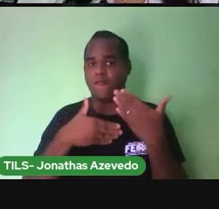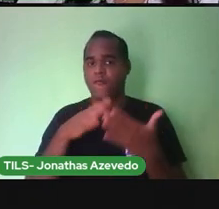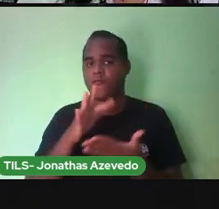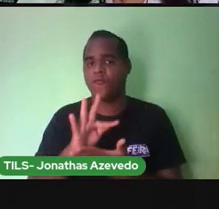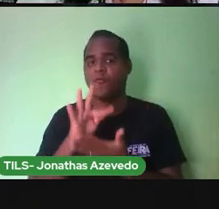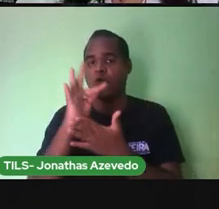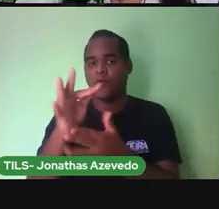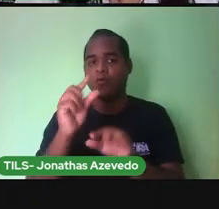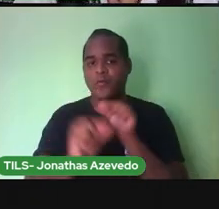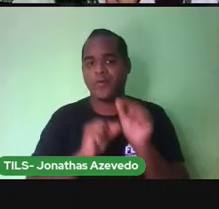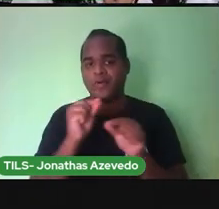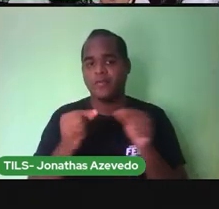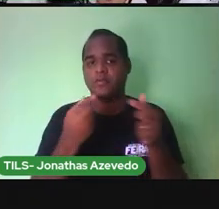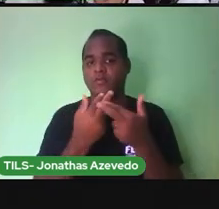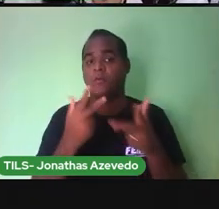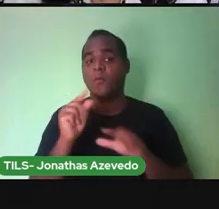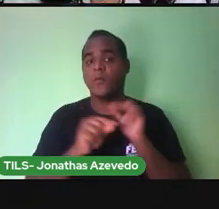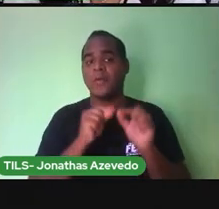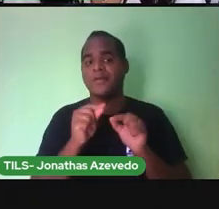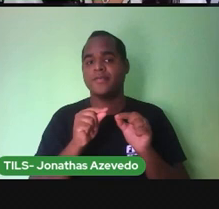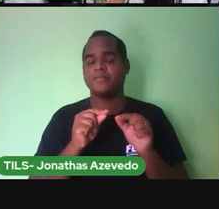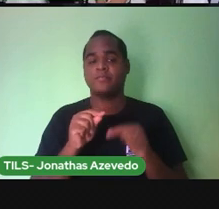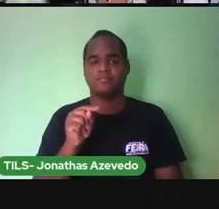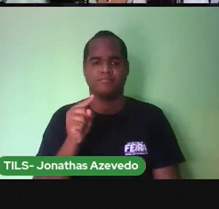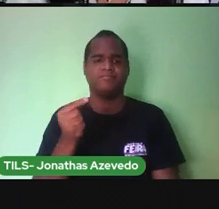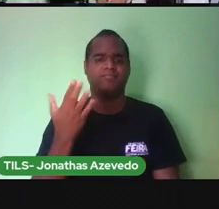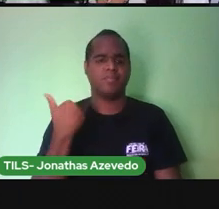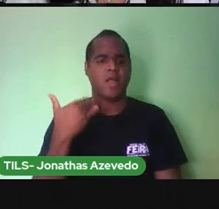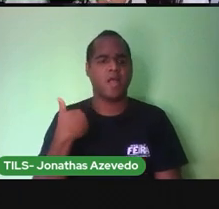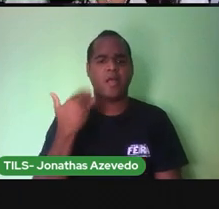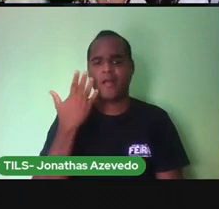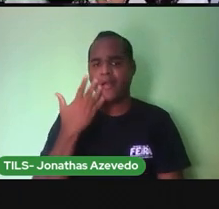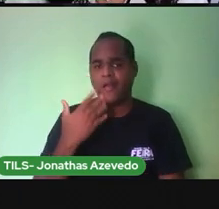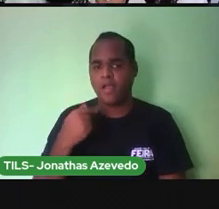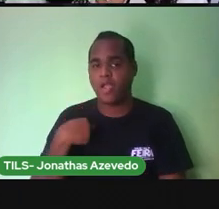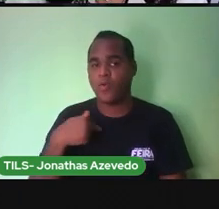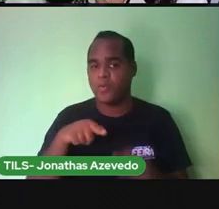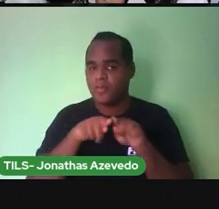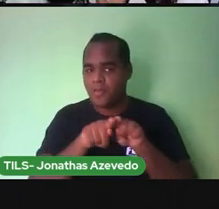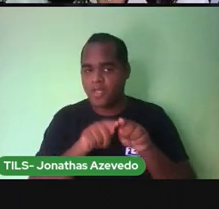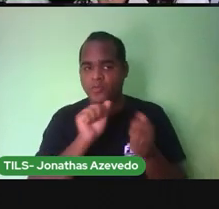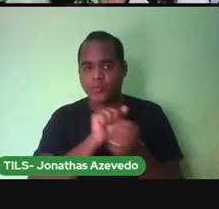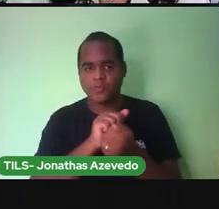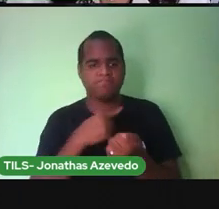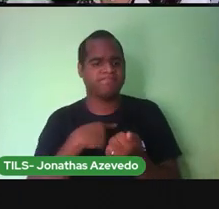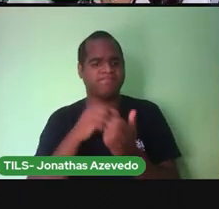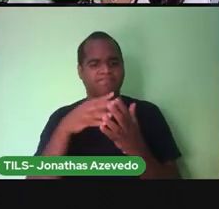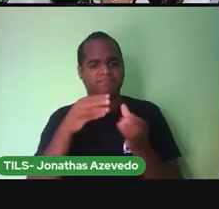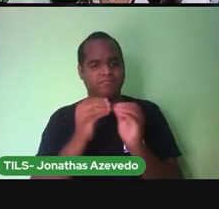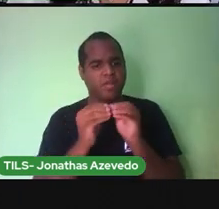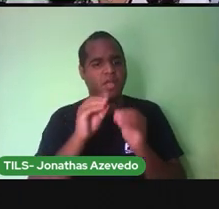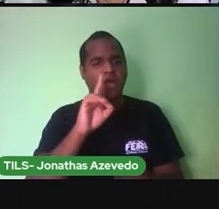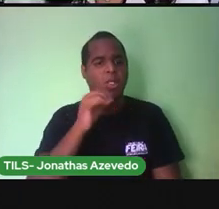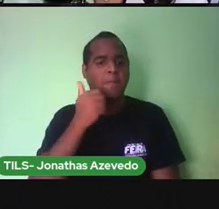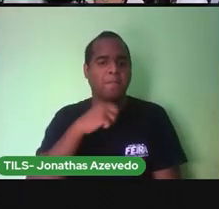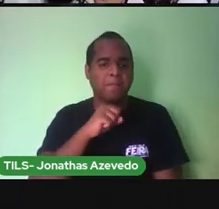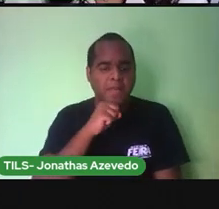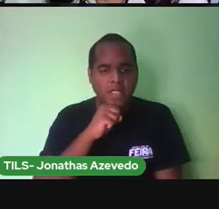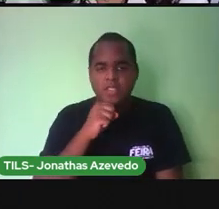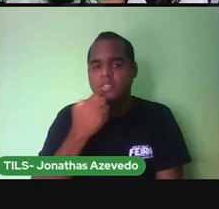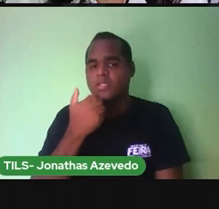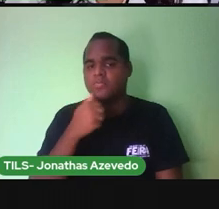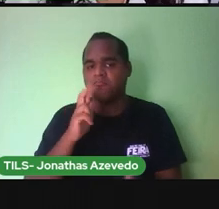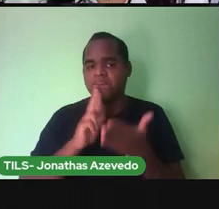o futuro. Quando eu era pequena, eu e a minha irmã, todos os bilhetinhos de dia das mães, as